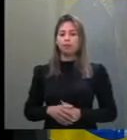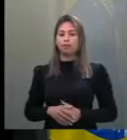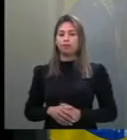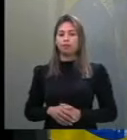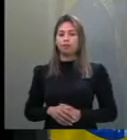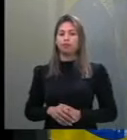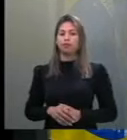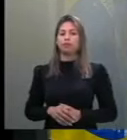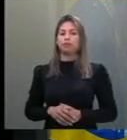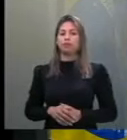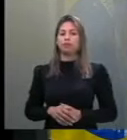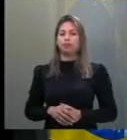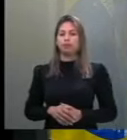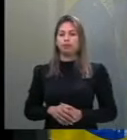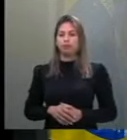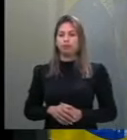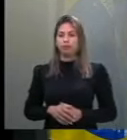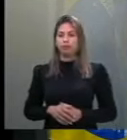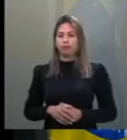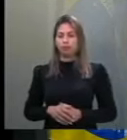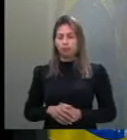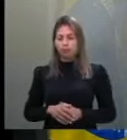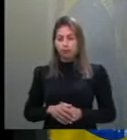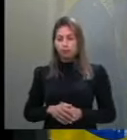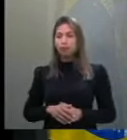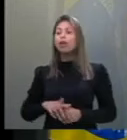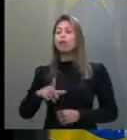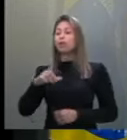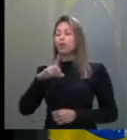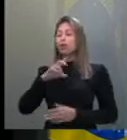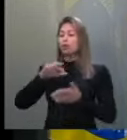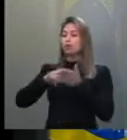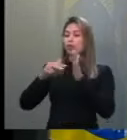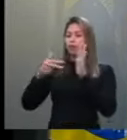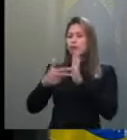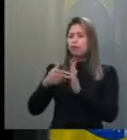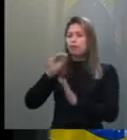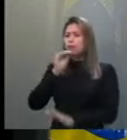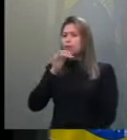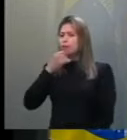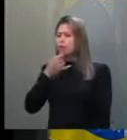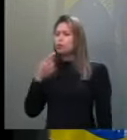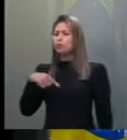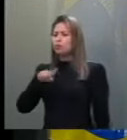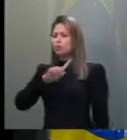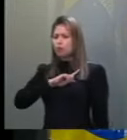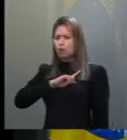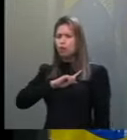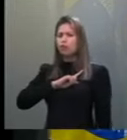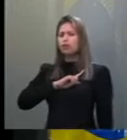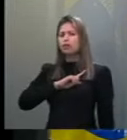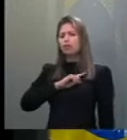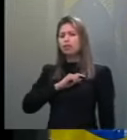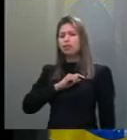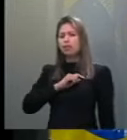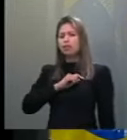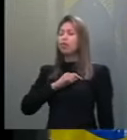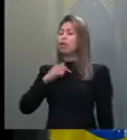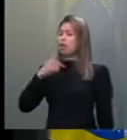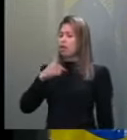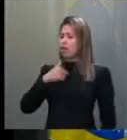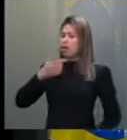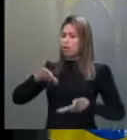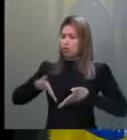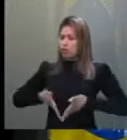tem um significado muito triste para nós que somos acreano, eu que nasci e